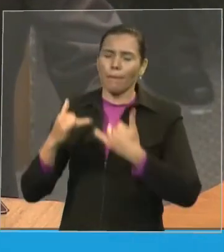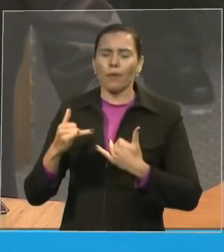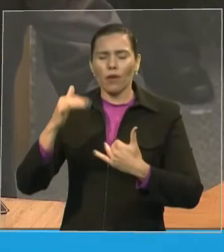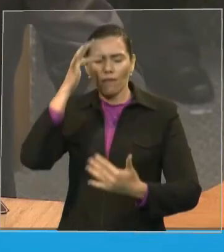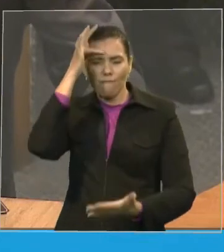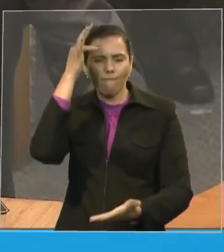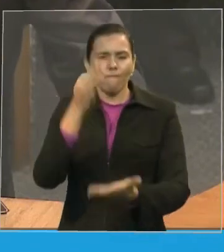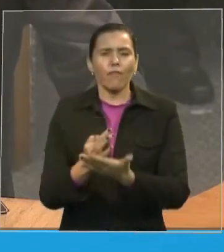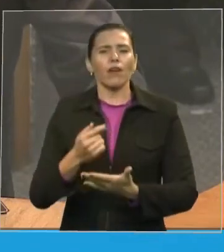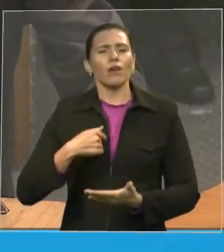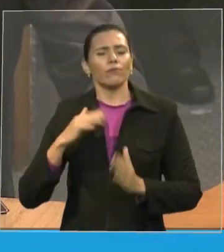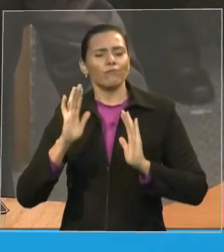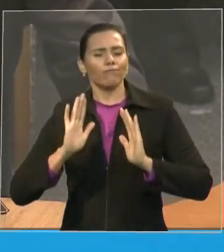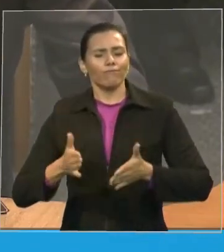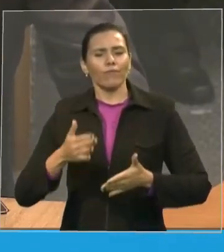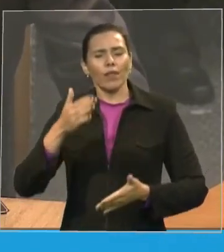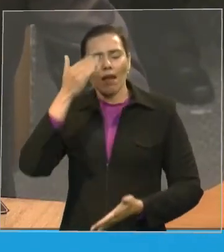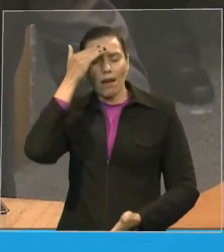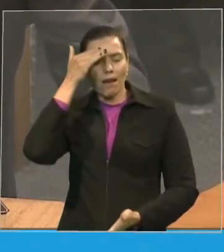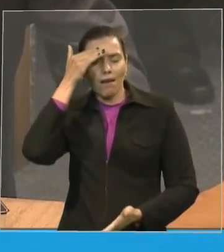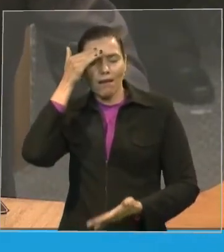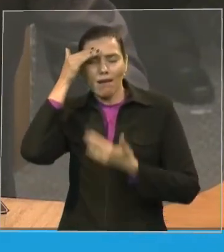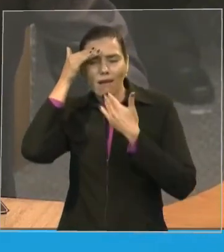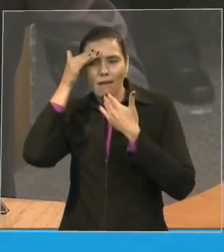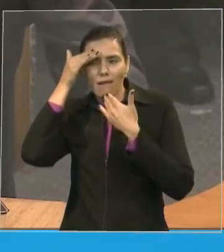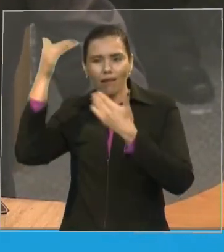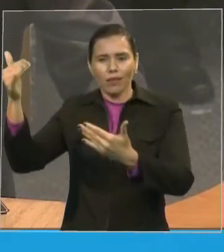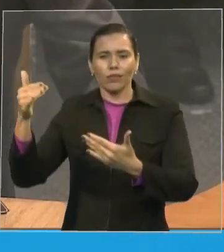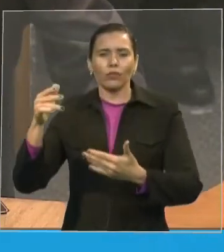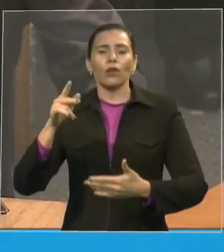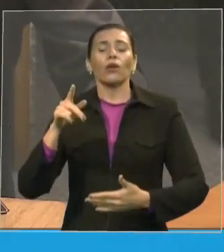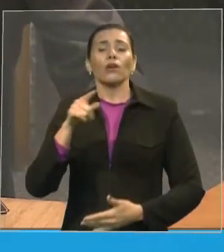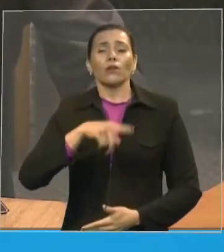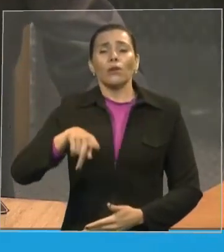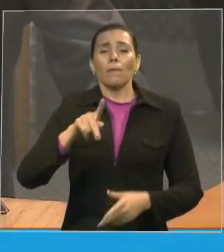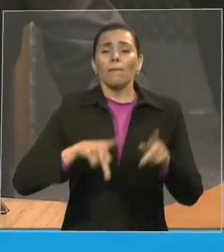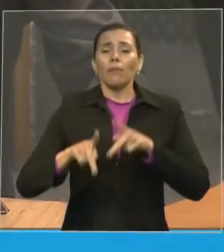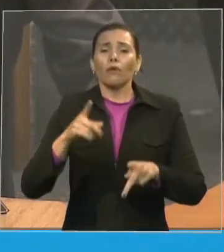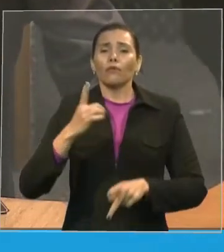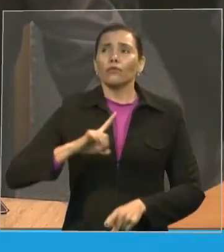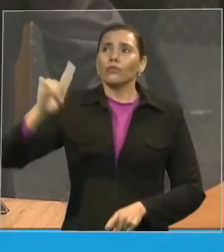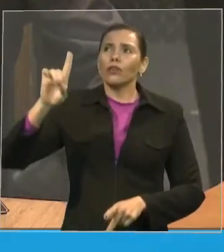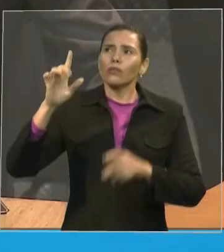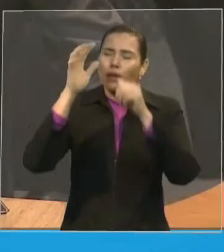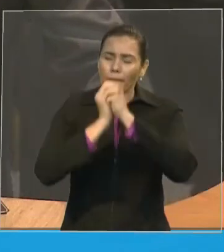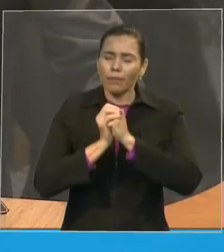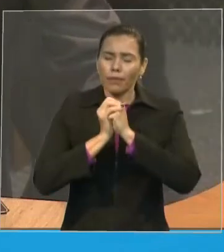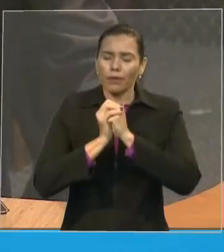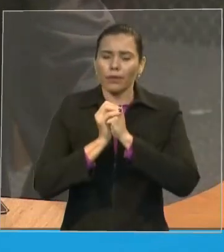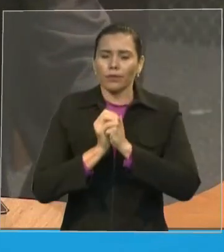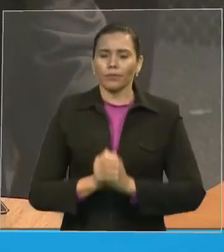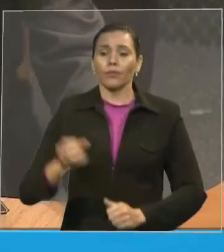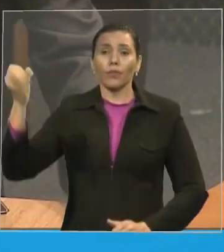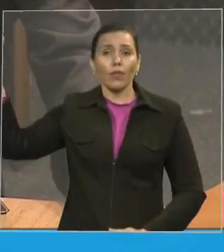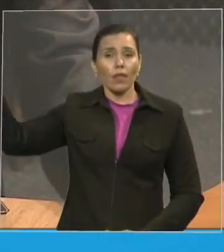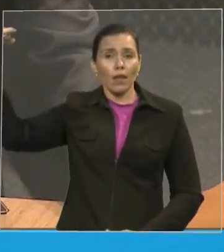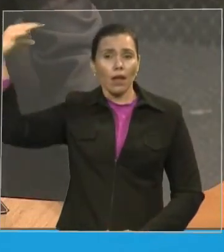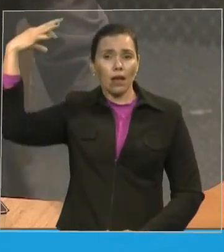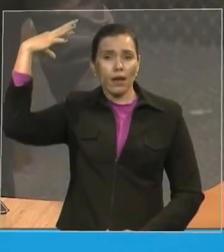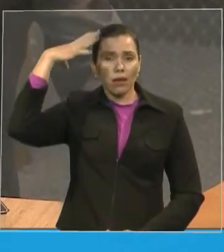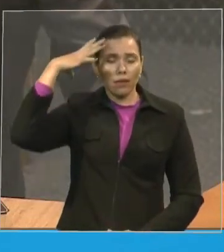e todo o povo de Deus diga amém amém a graça de nosso Senhor Jesus